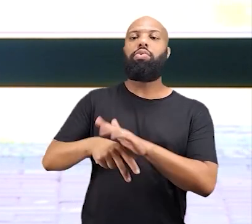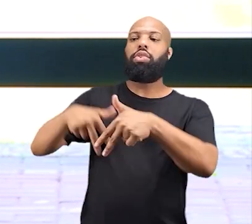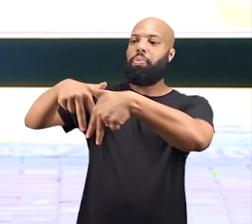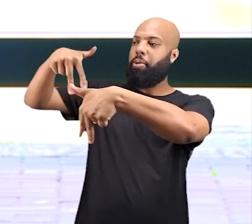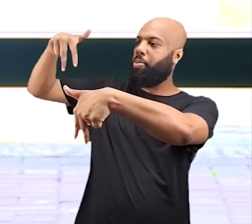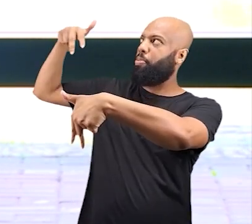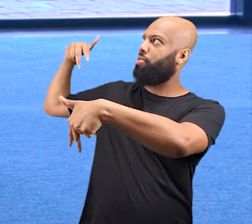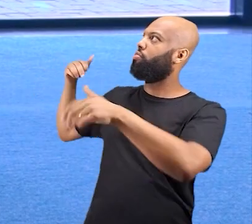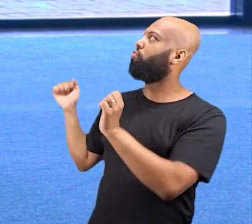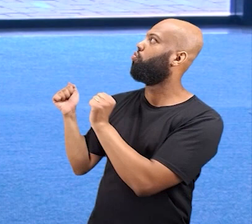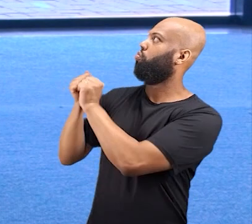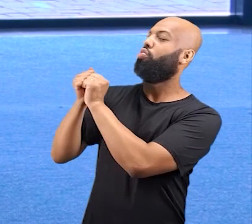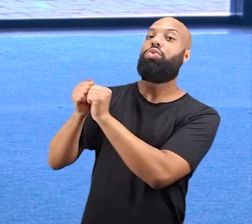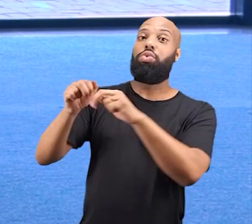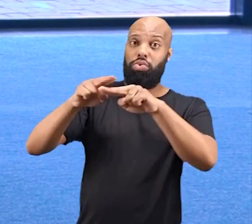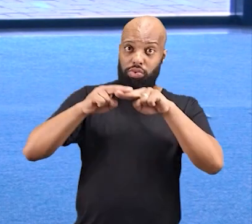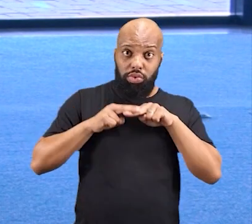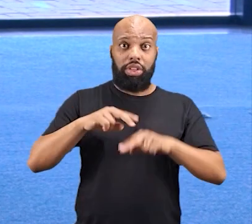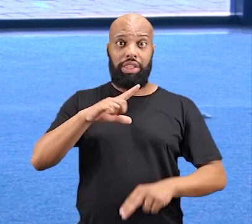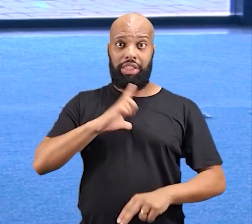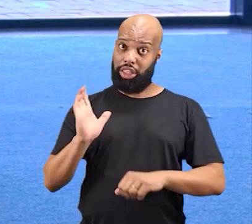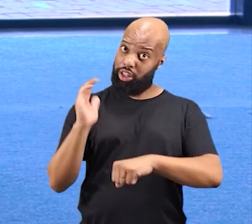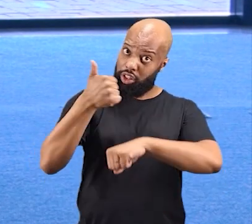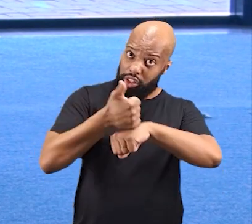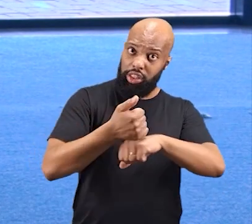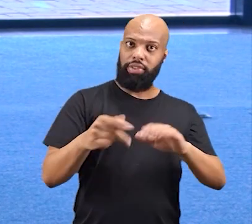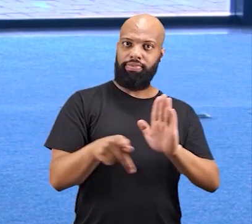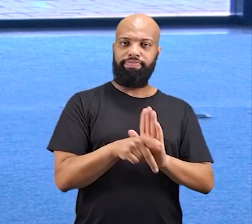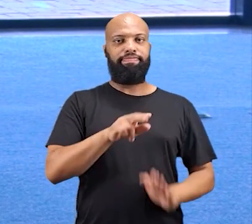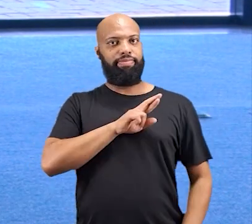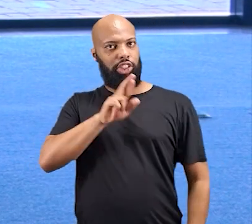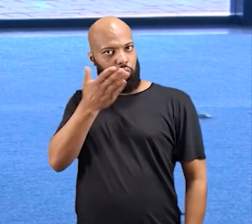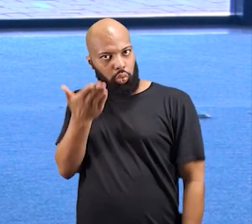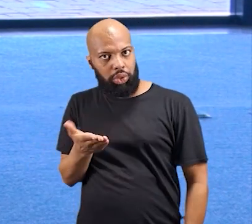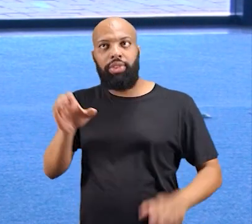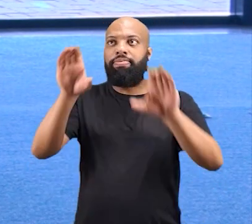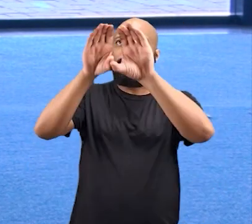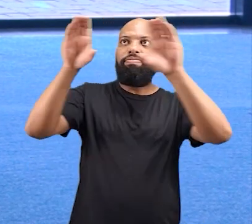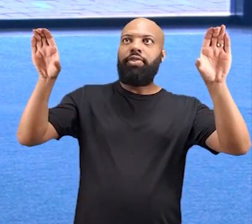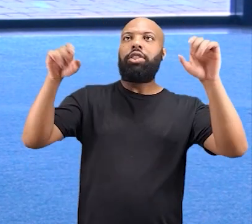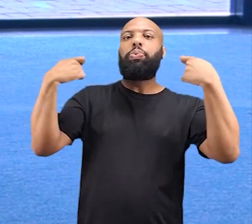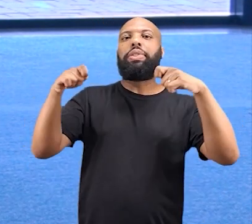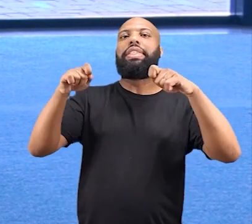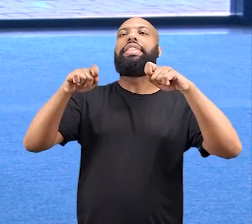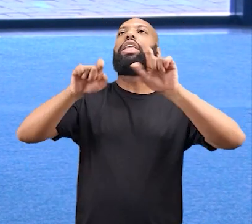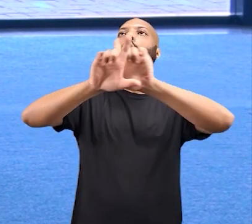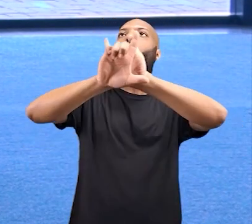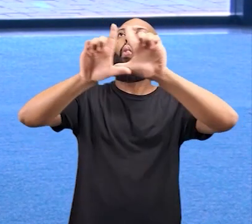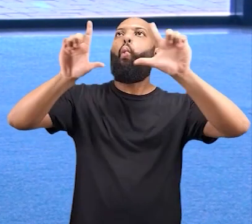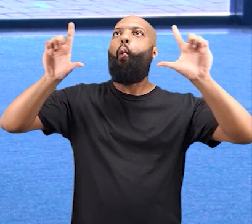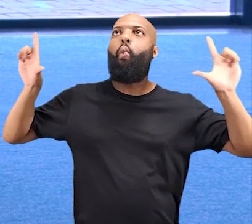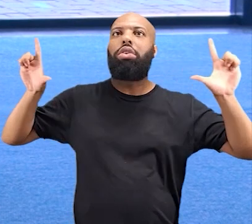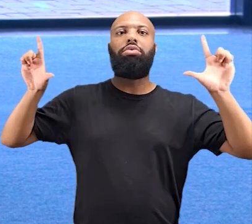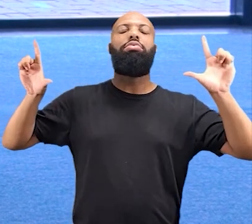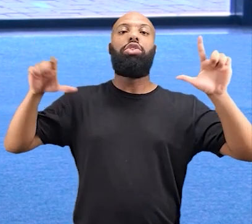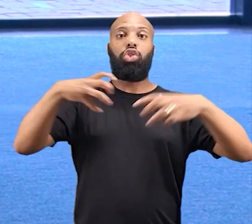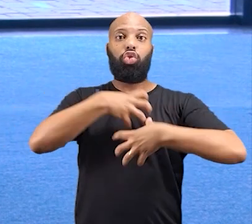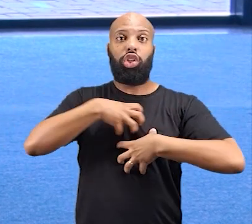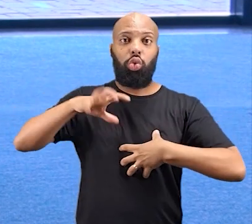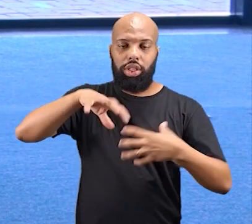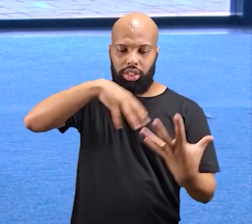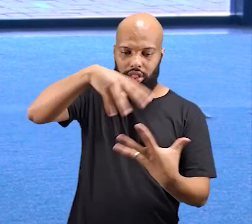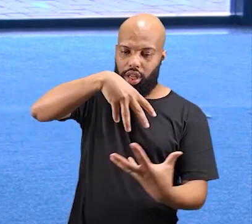para a morada ancestral Para isso, segundo o Atatakaulu, o céu também precisa estar livre da fumaça,